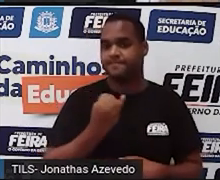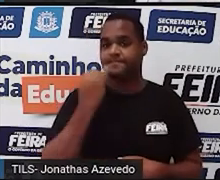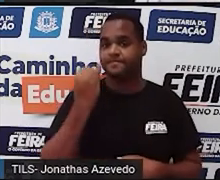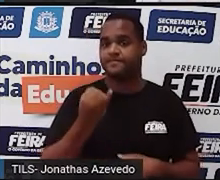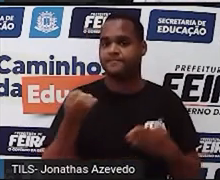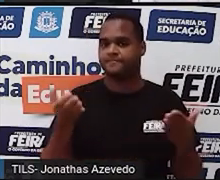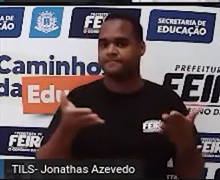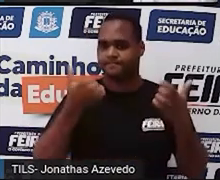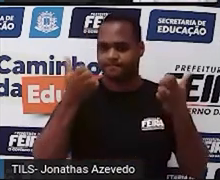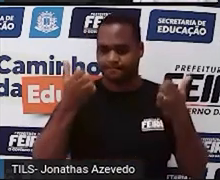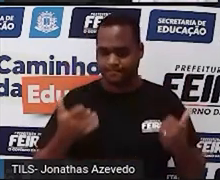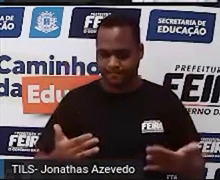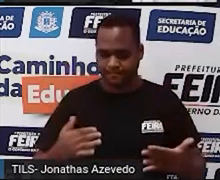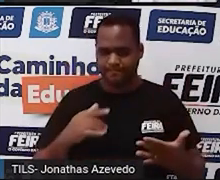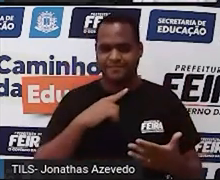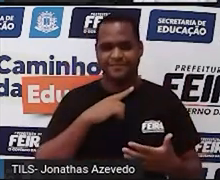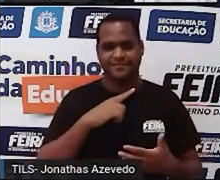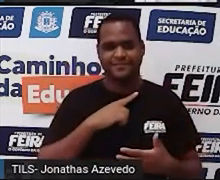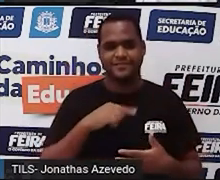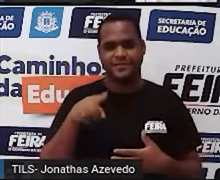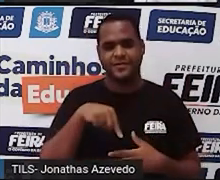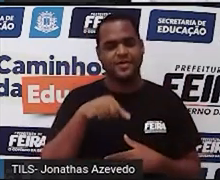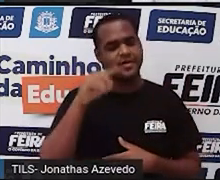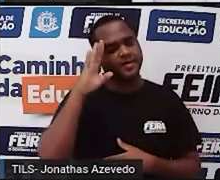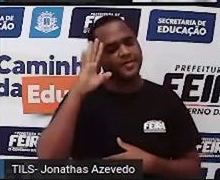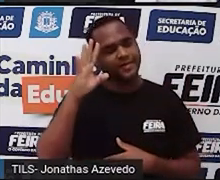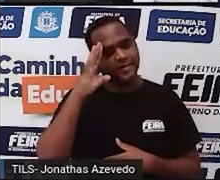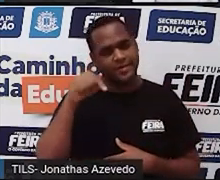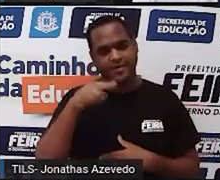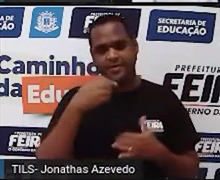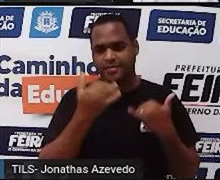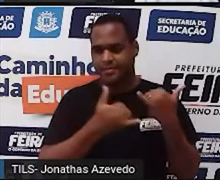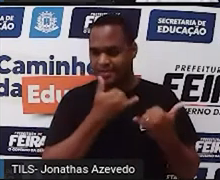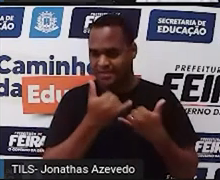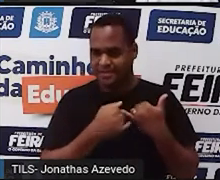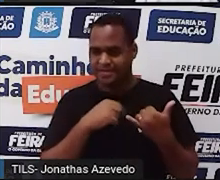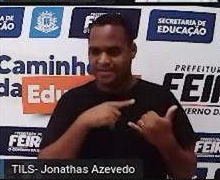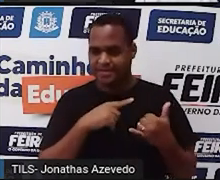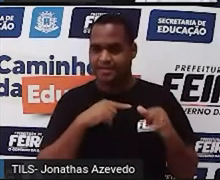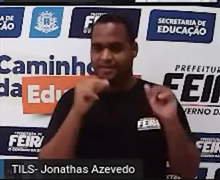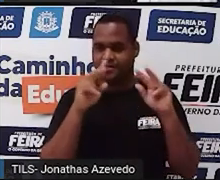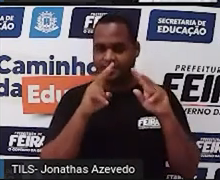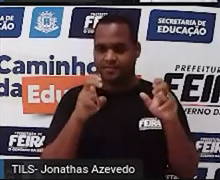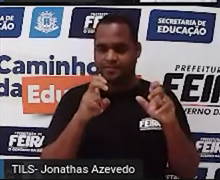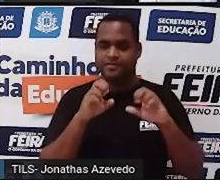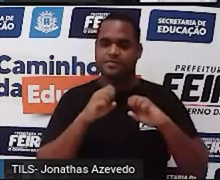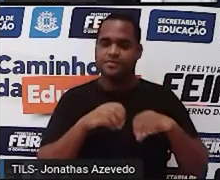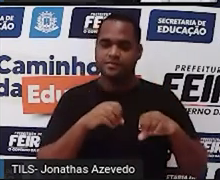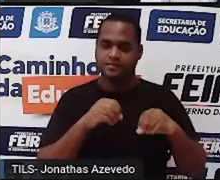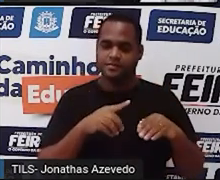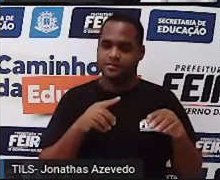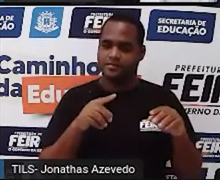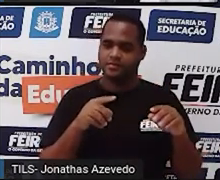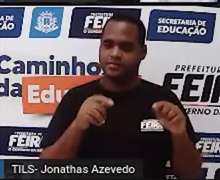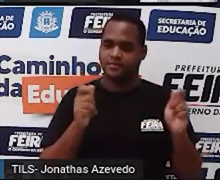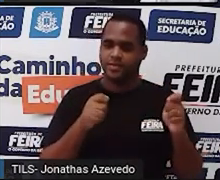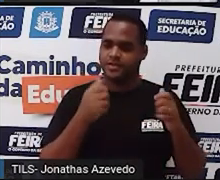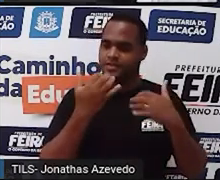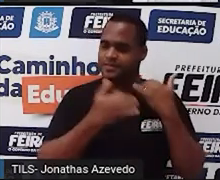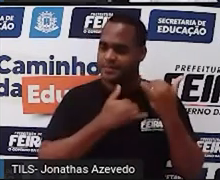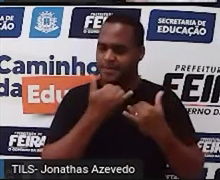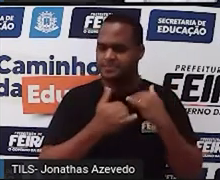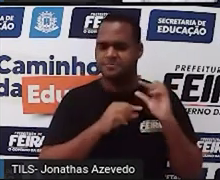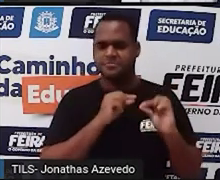agora, né? Que a gente vai brincar com o assunto da aula. Porque a gente vai brincar com o assunto da